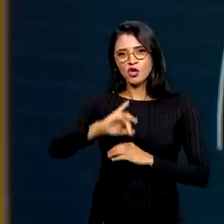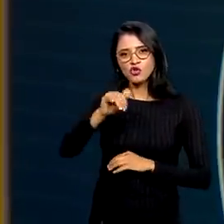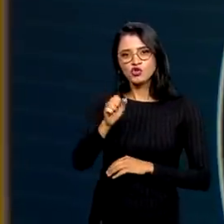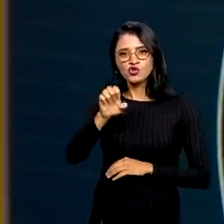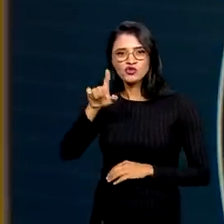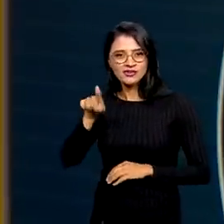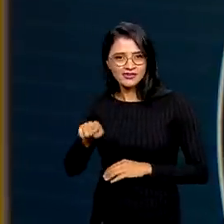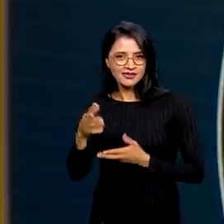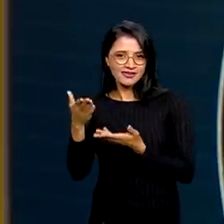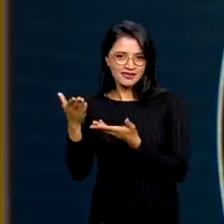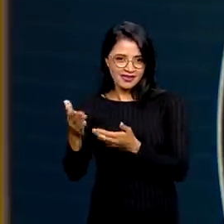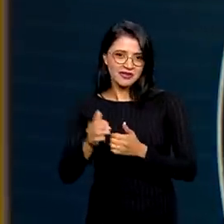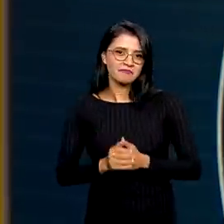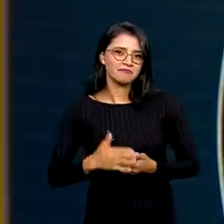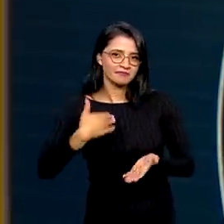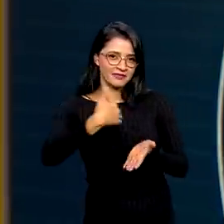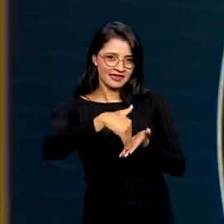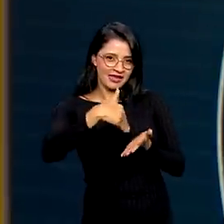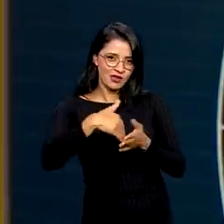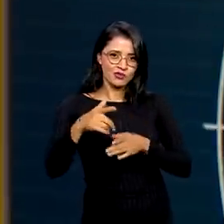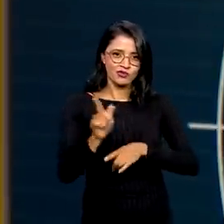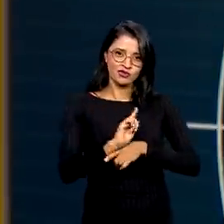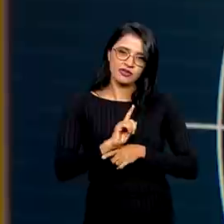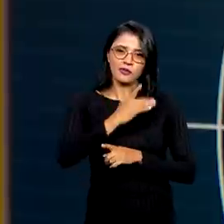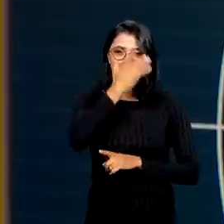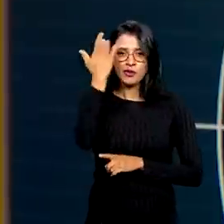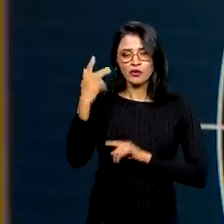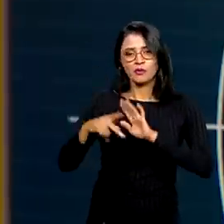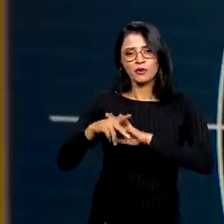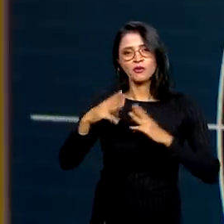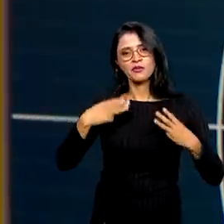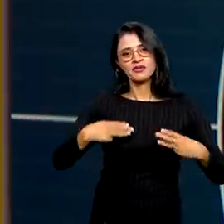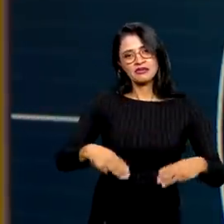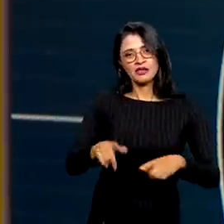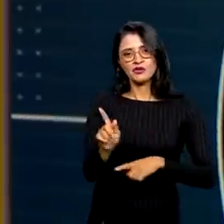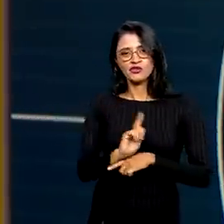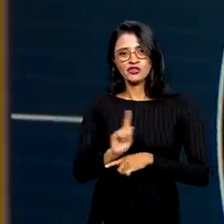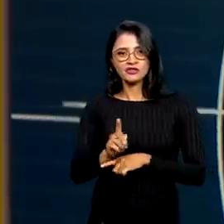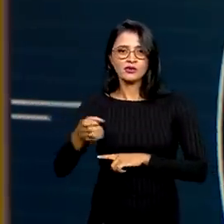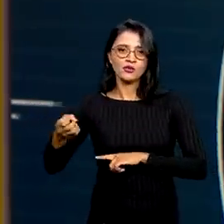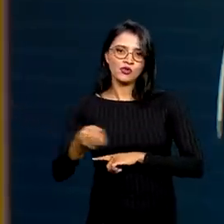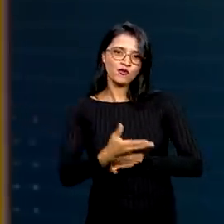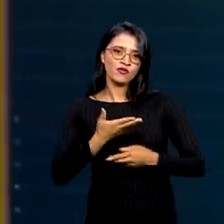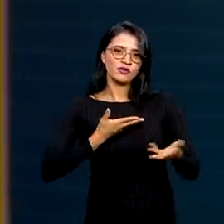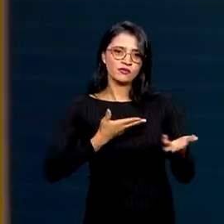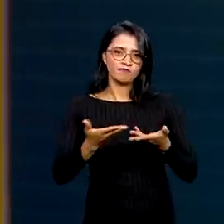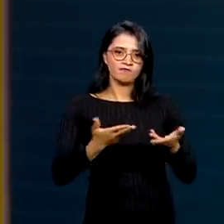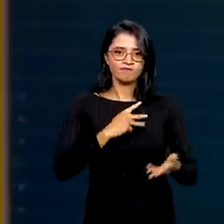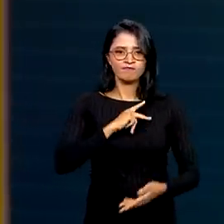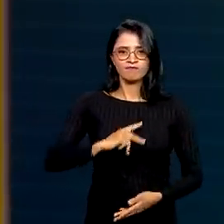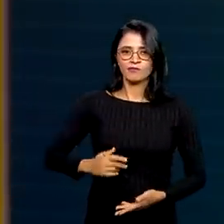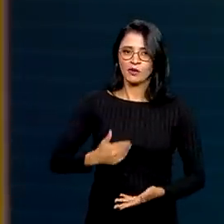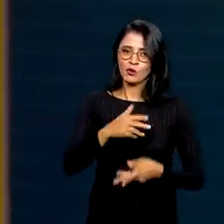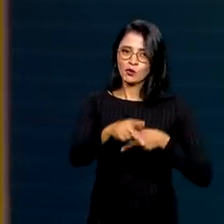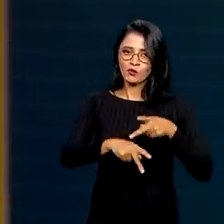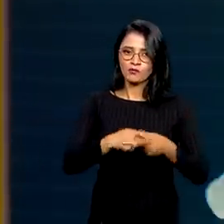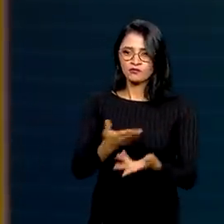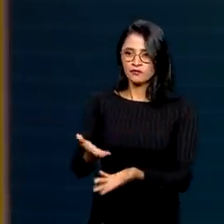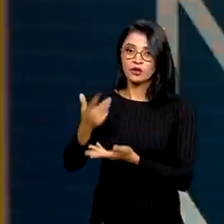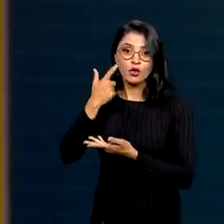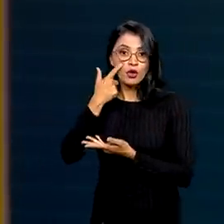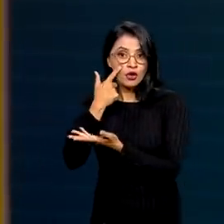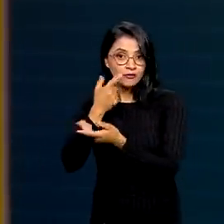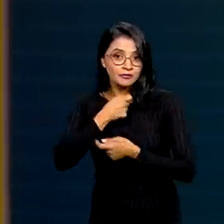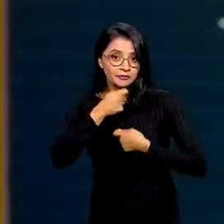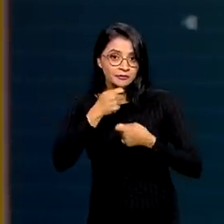Celso Cardoso Júnior, secretário de Gestão de Pessoas do Ministério da Gestão e da Inovação em Serviços Públicos. Confira